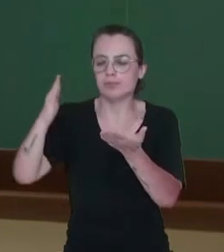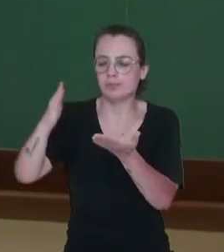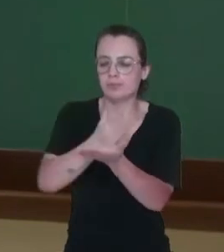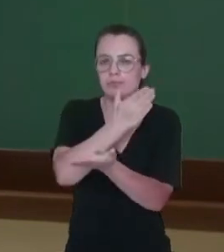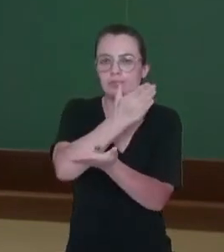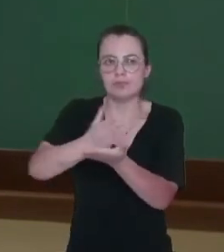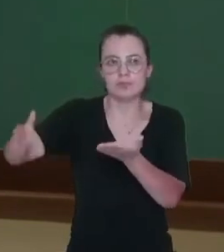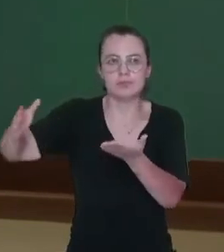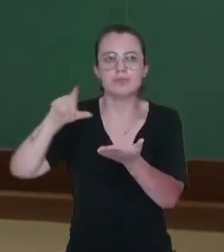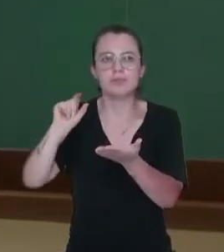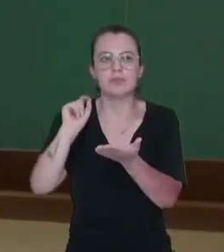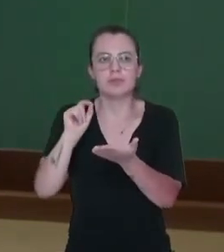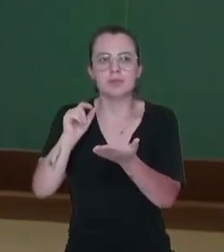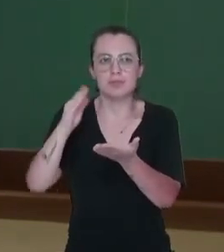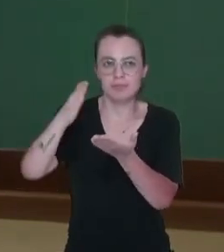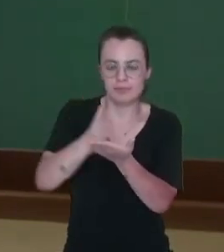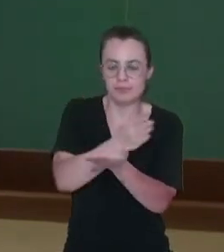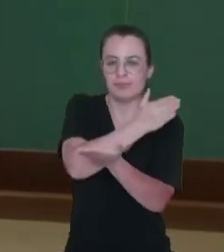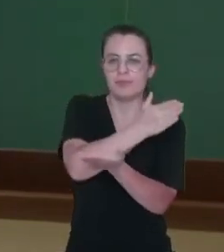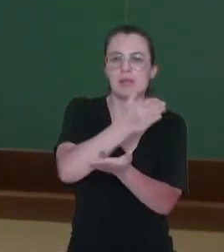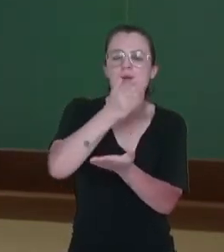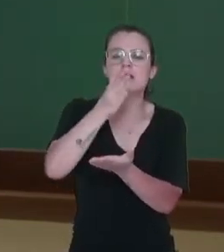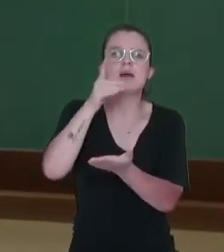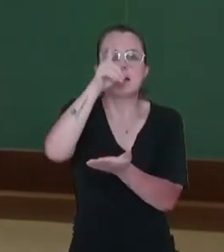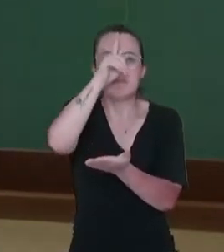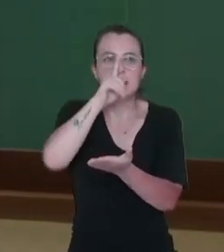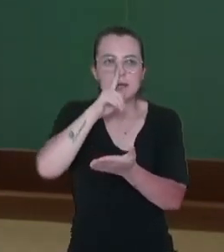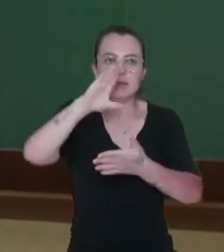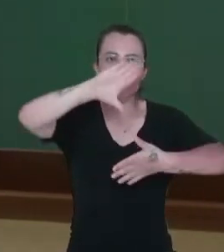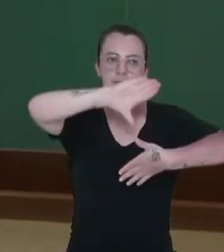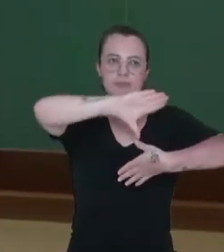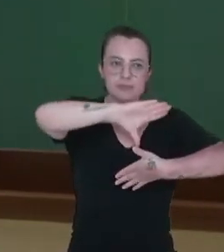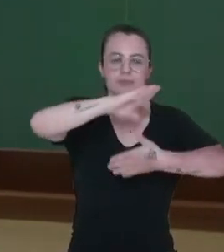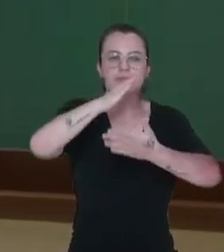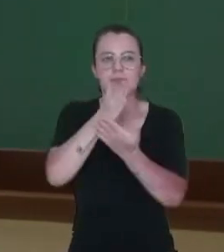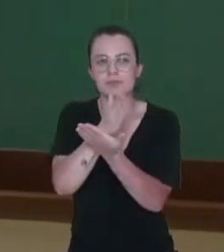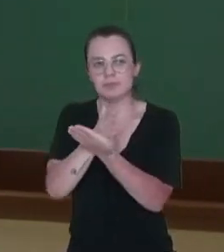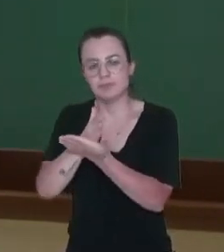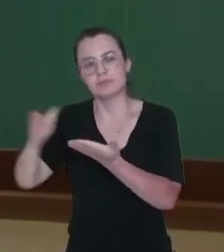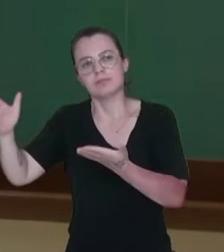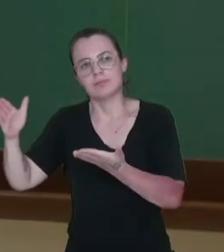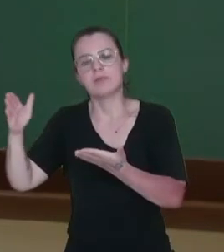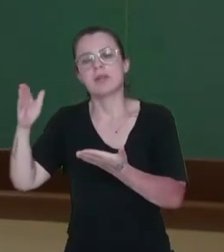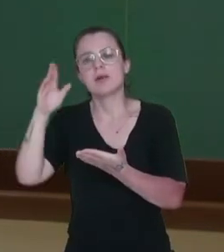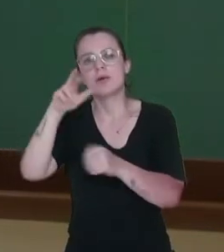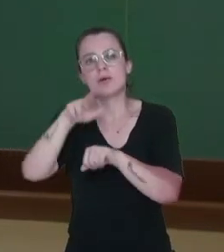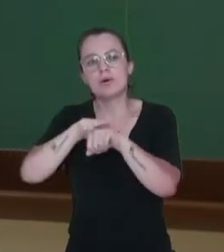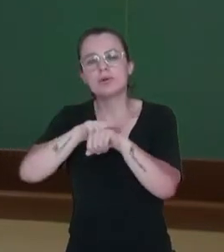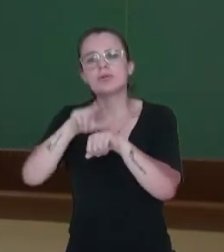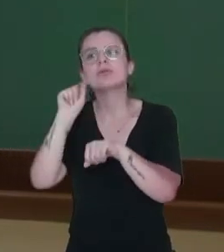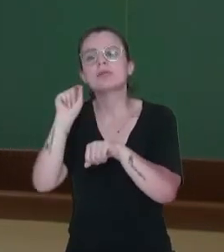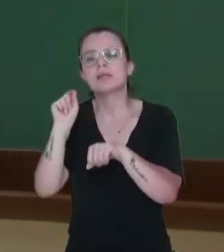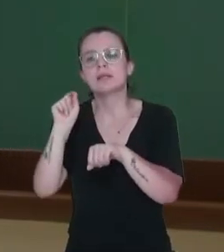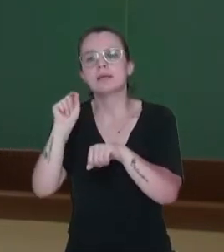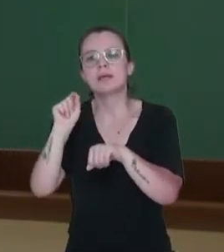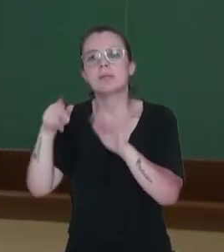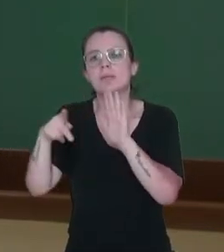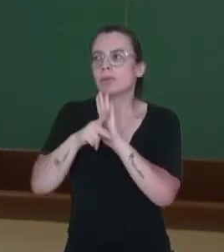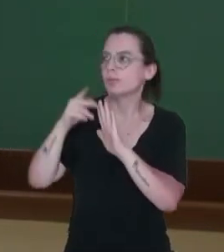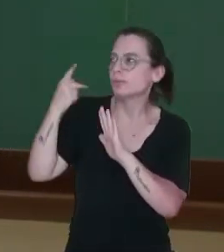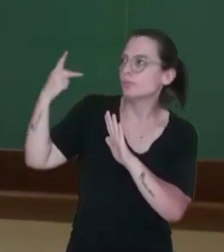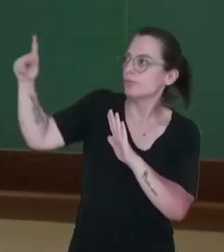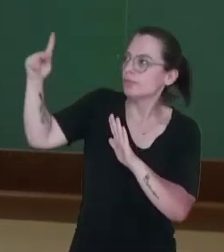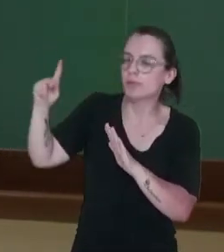Espanha. Então, nós dividimos, considerando o critério de domínio dessas terras. Então,